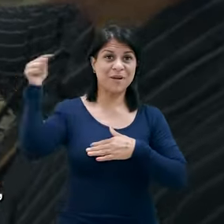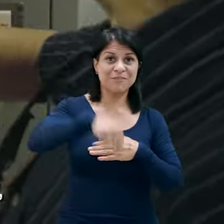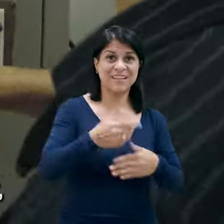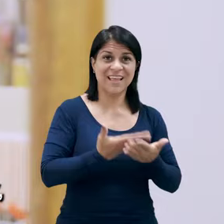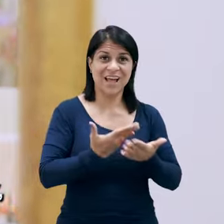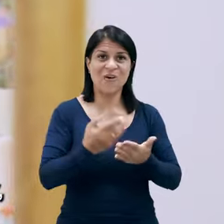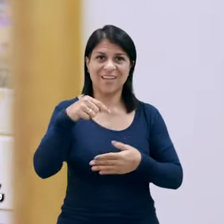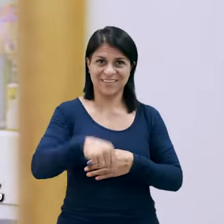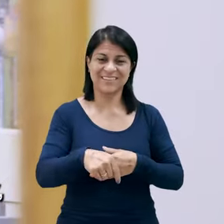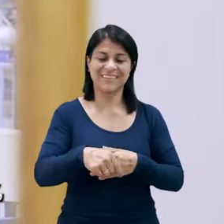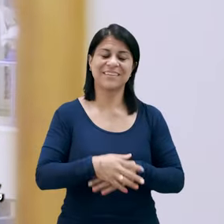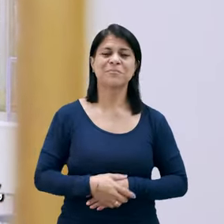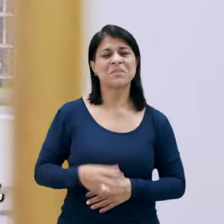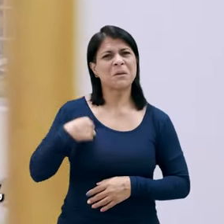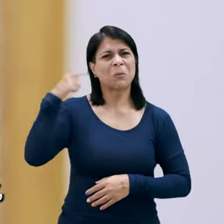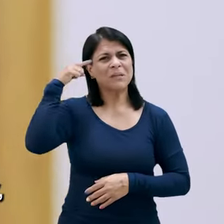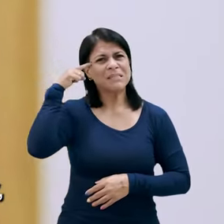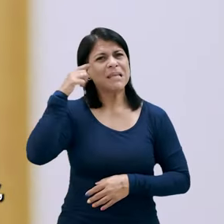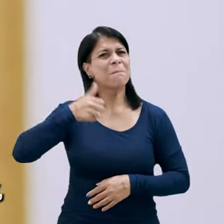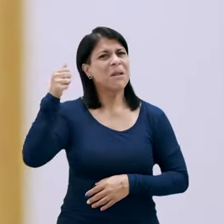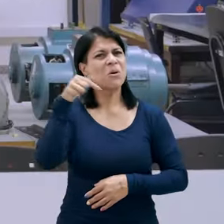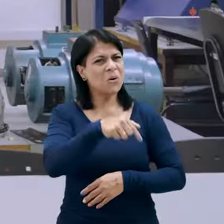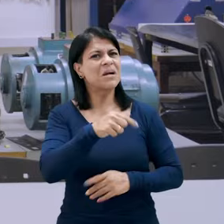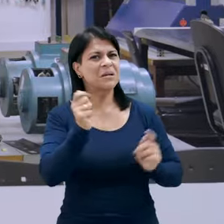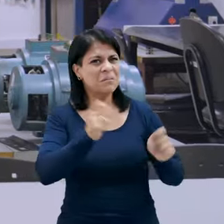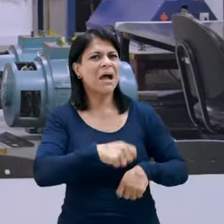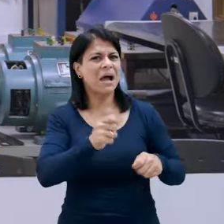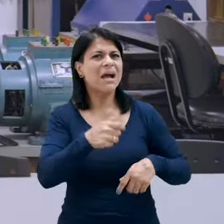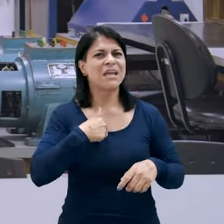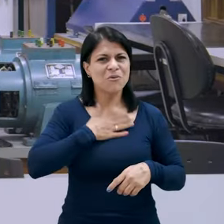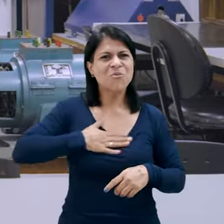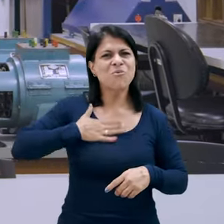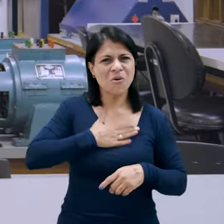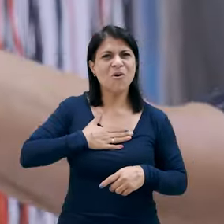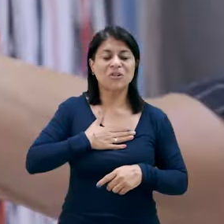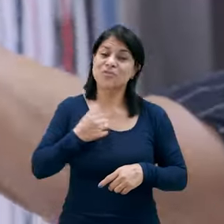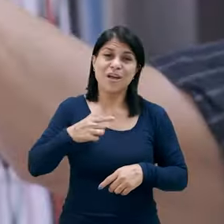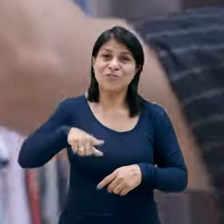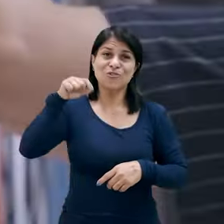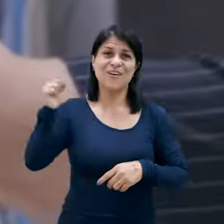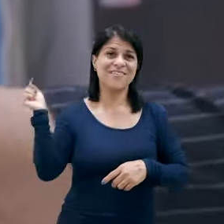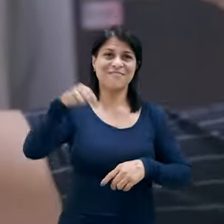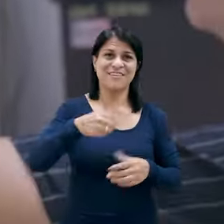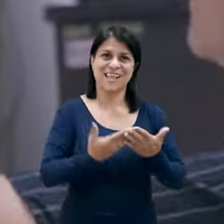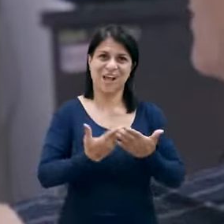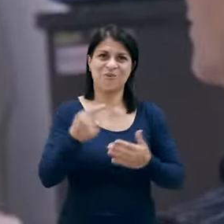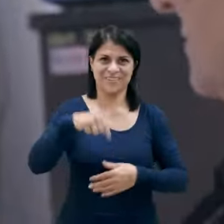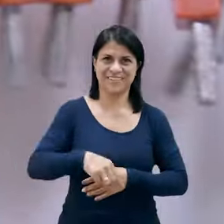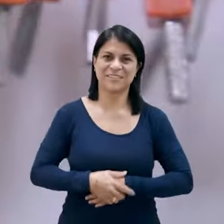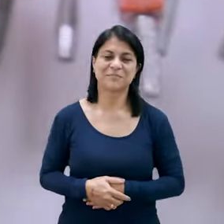aqui. Aí eu achei que era um ambiente melhor, que era o que eu queria mesmo. E aí eu vim para cá, para dar aula.